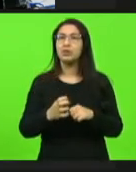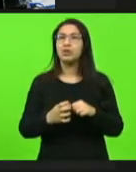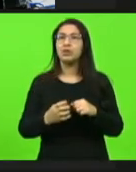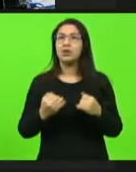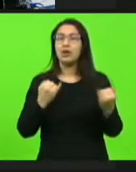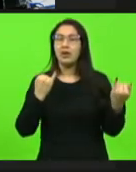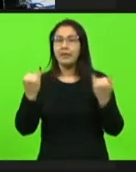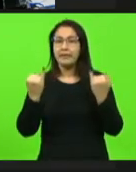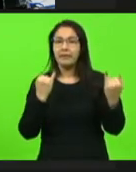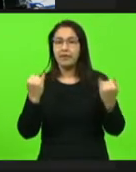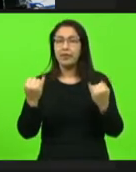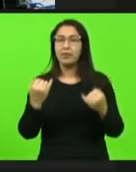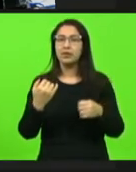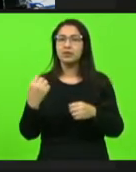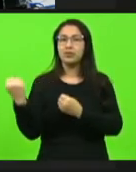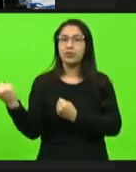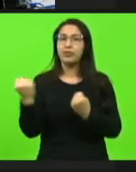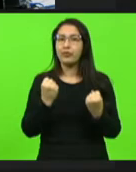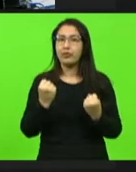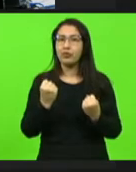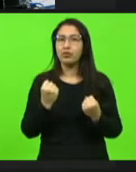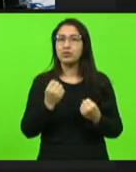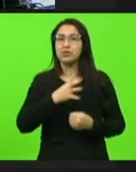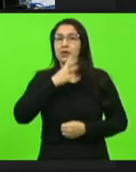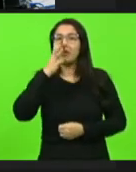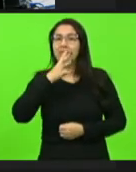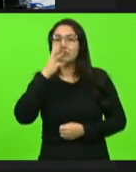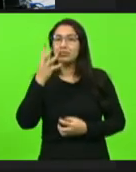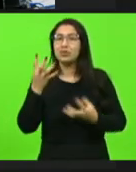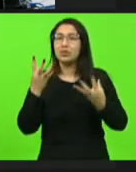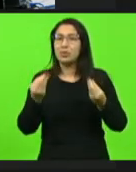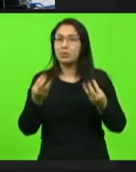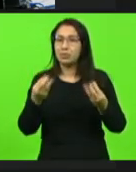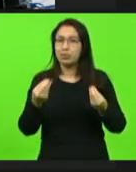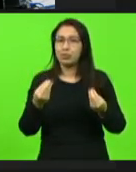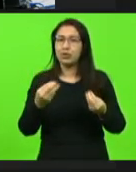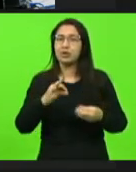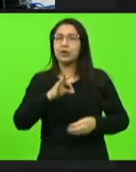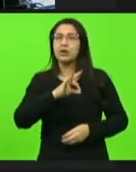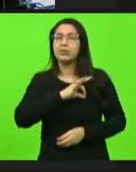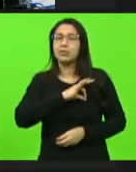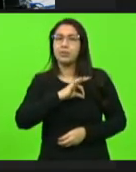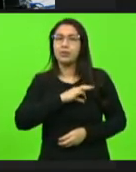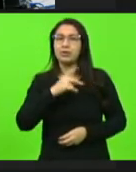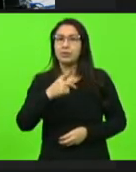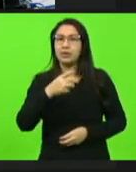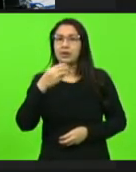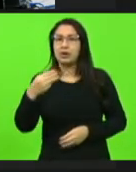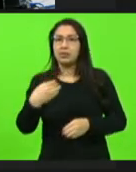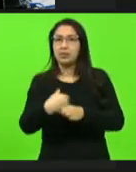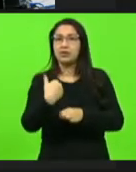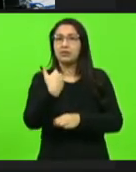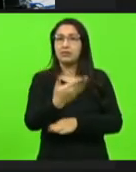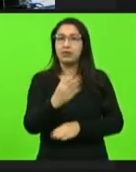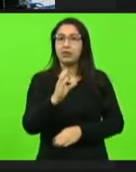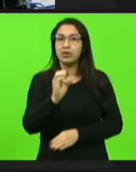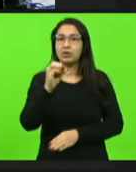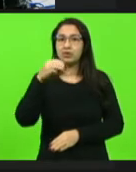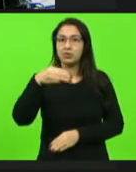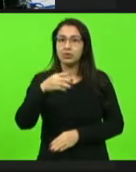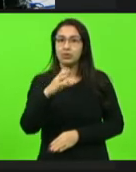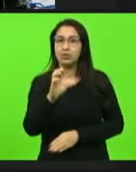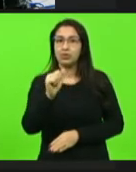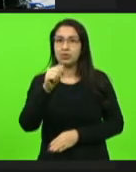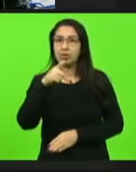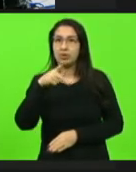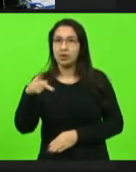acerca do uso da força excessiva por parte da Polícia Militar em frente à CONCAP em Florianópolis. Essa é o pedido de